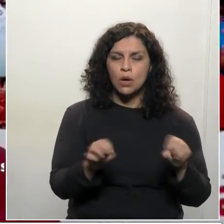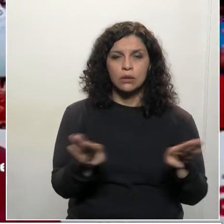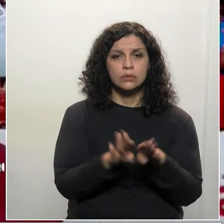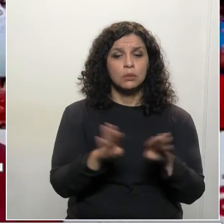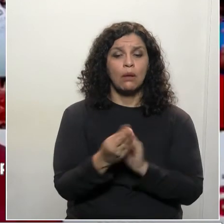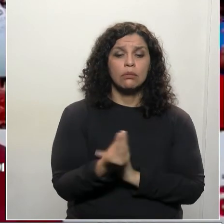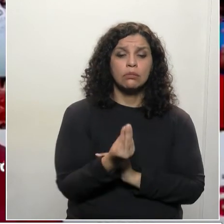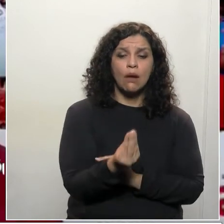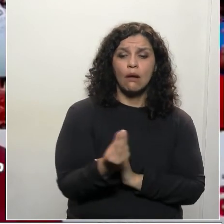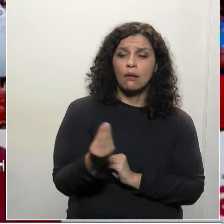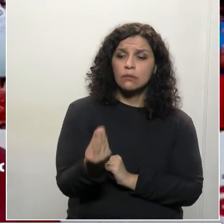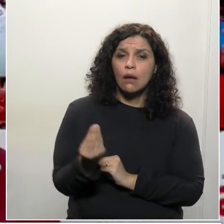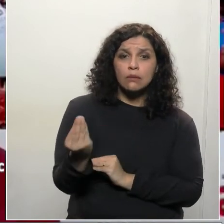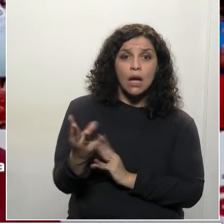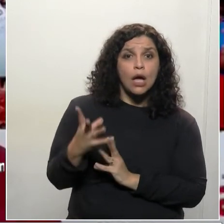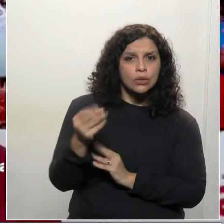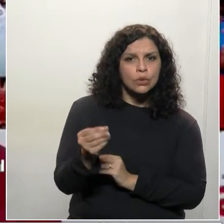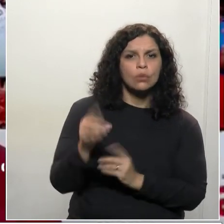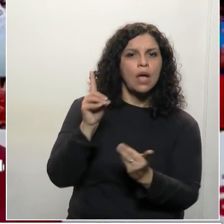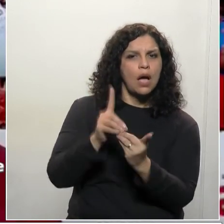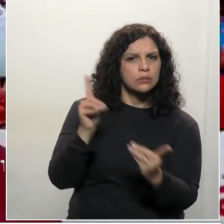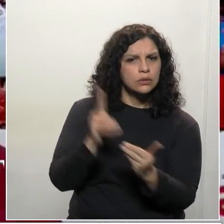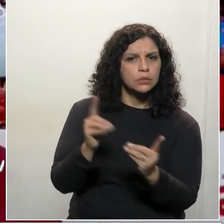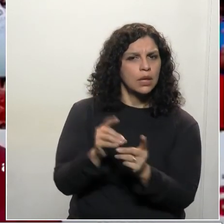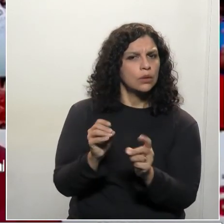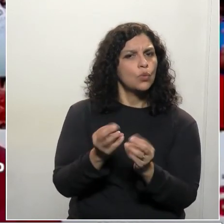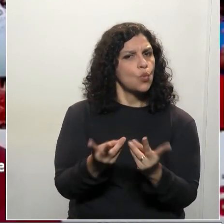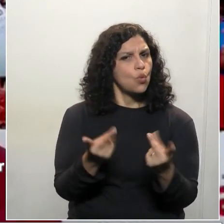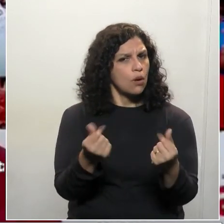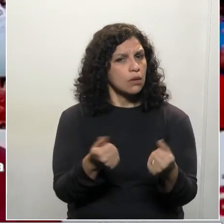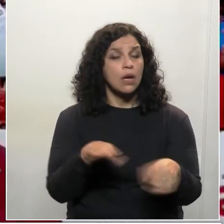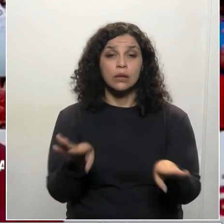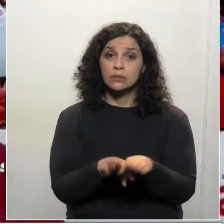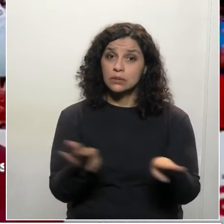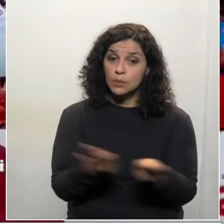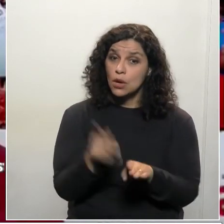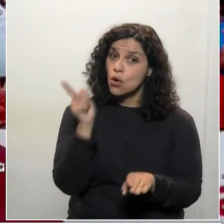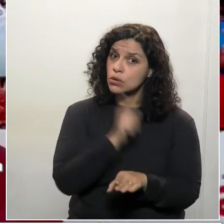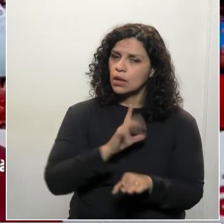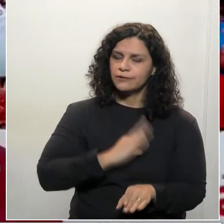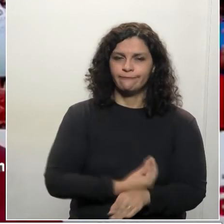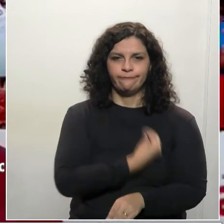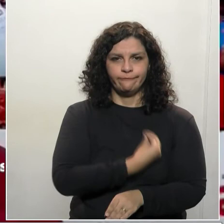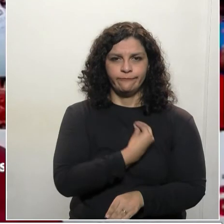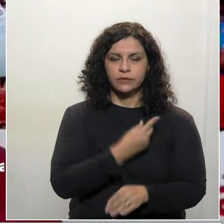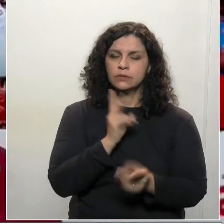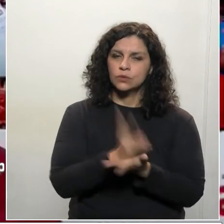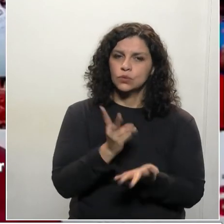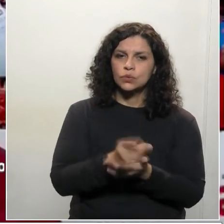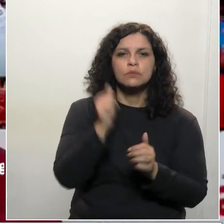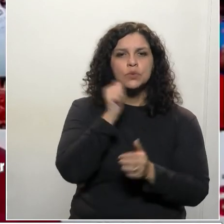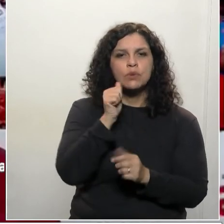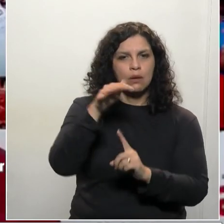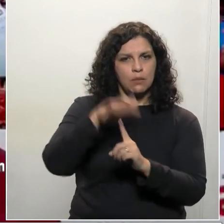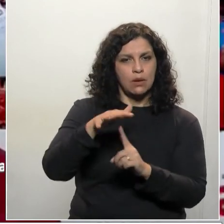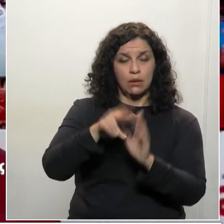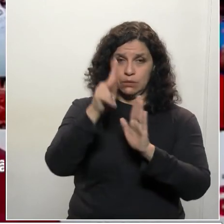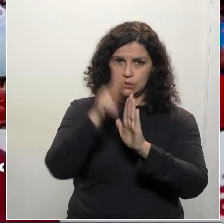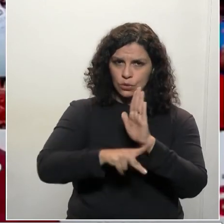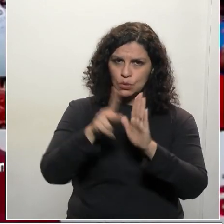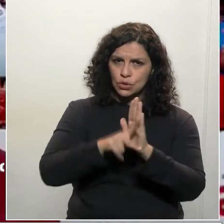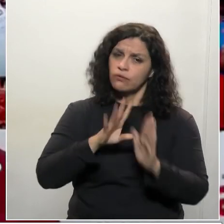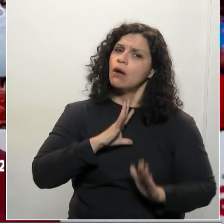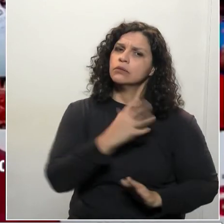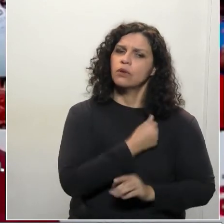oferecer pelo menos um atendimento maior, uma garantia de vida às mulheres paranaenses. E esse projeto, com certeza,